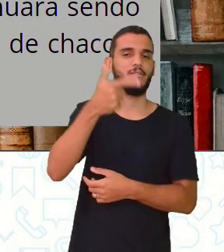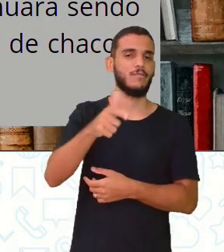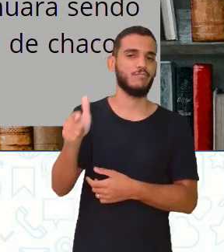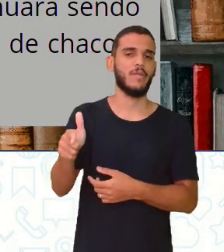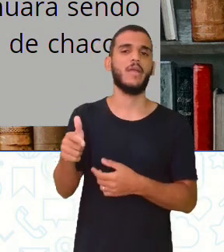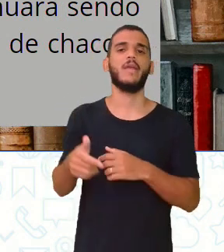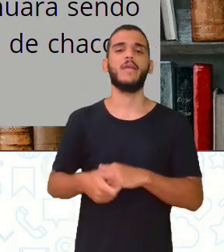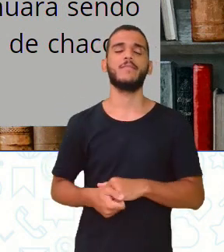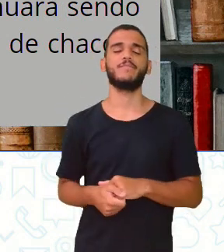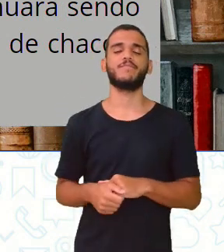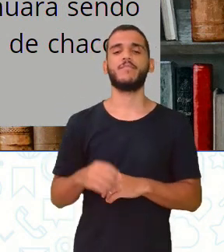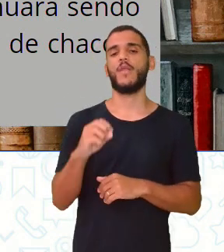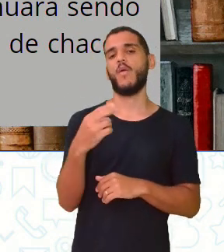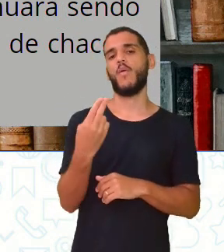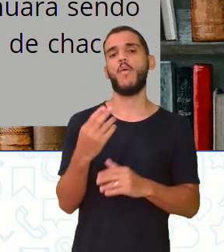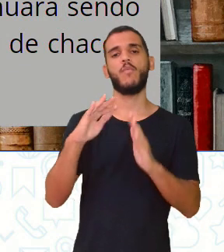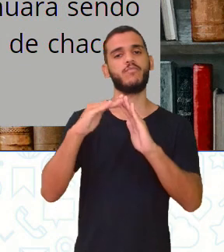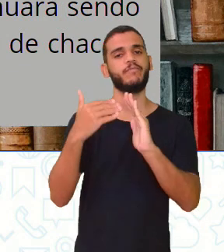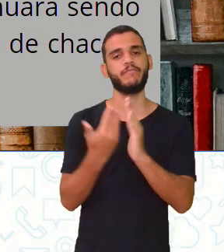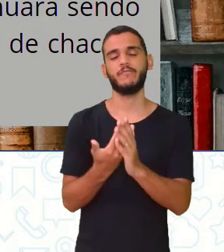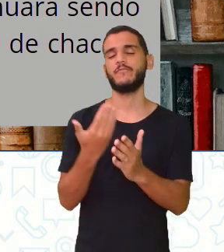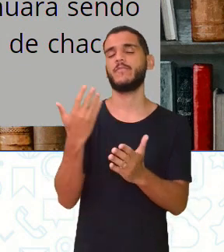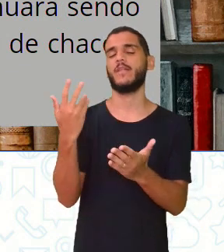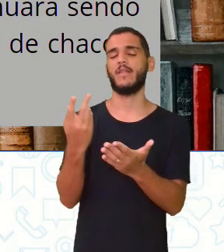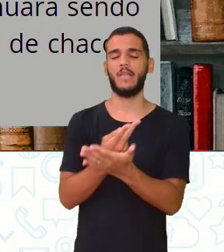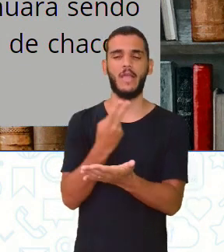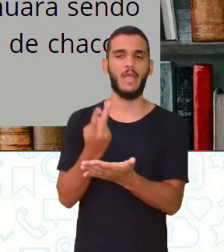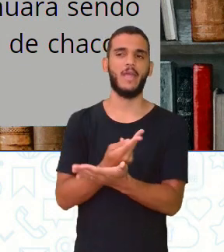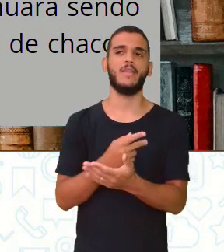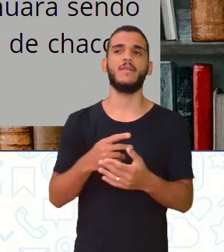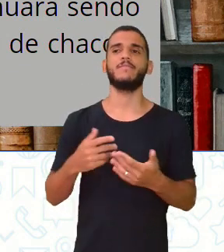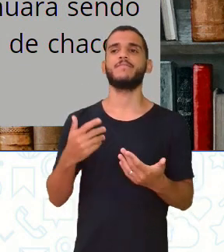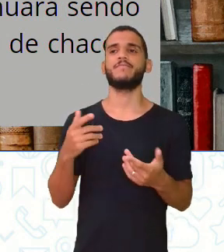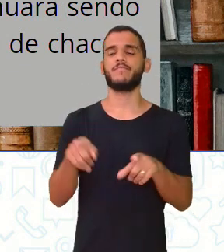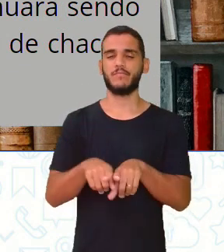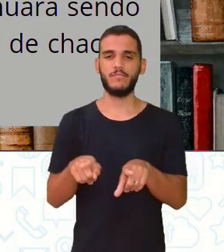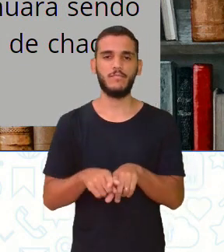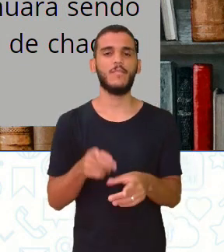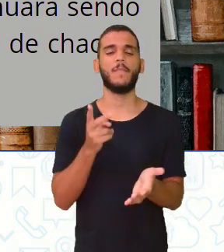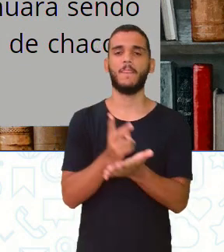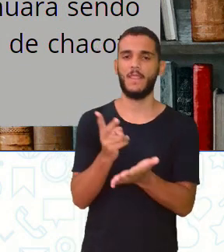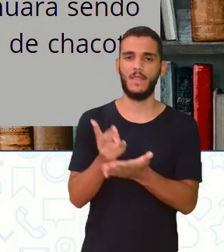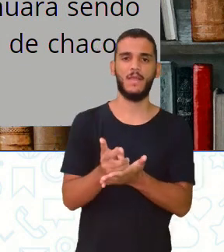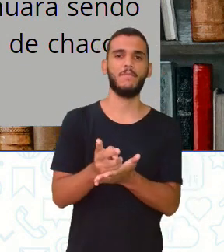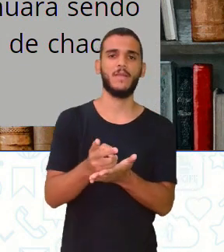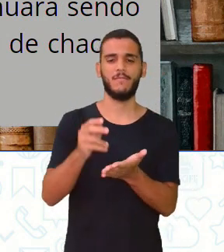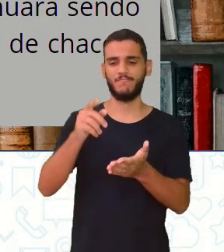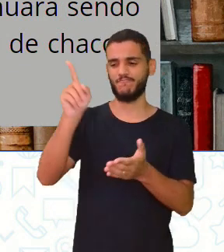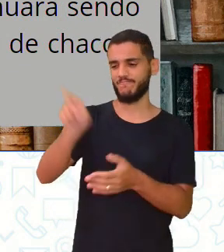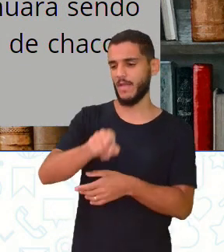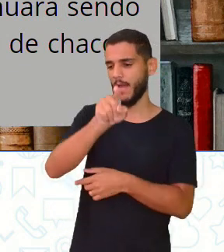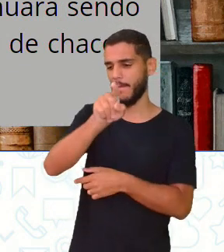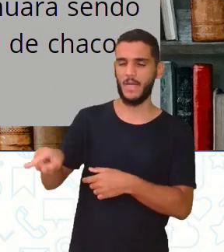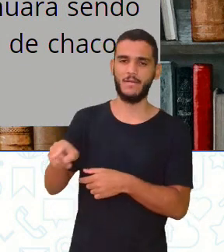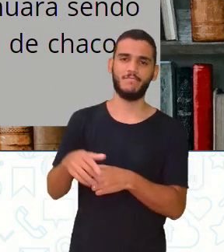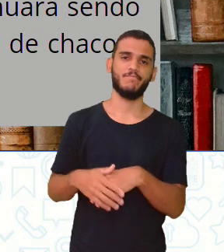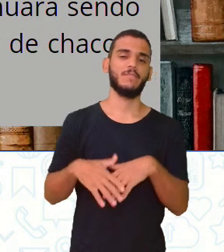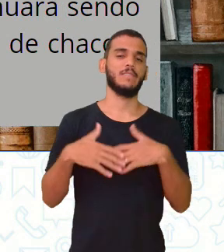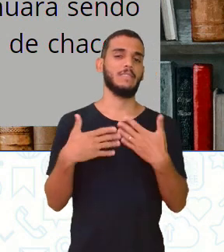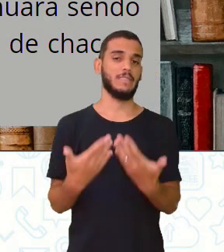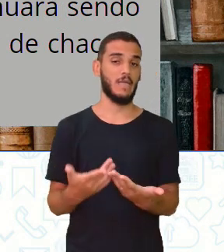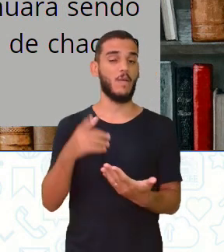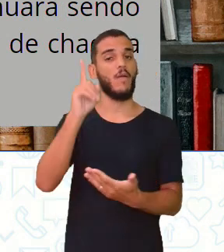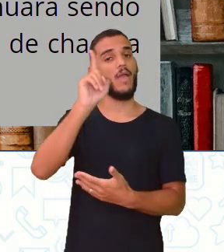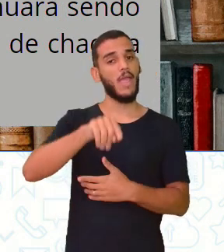escolaridade deficitária, e provavelmente continuará excluído. E esse é o projeto, entendeu?